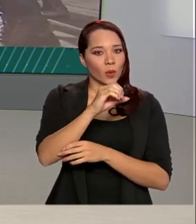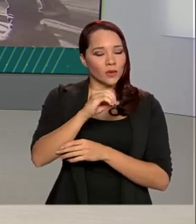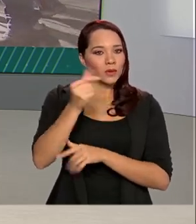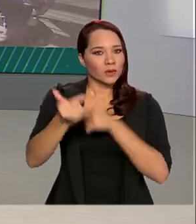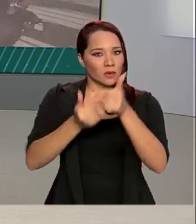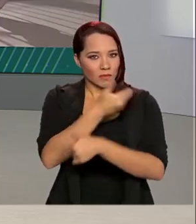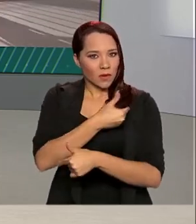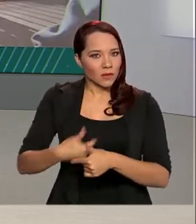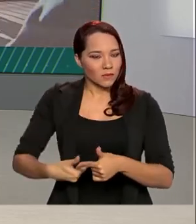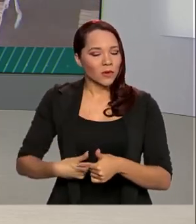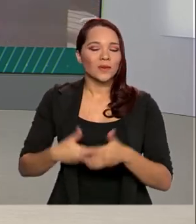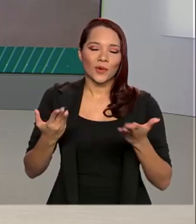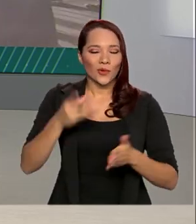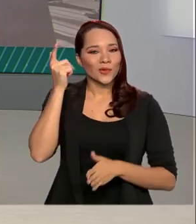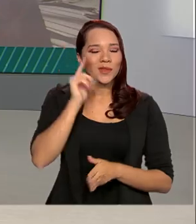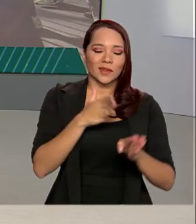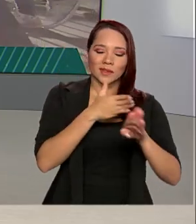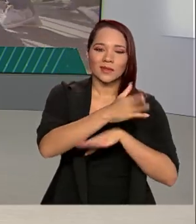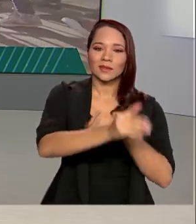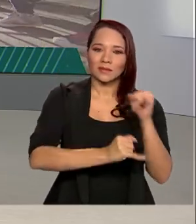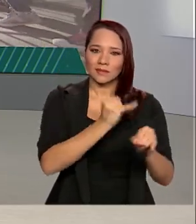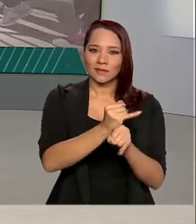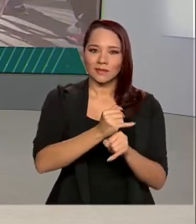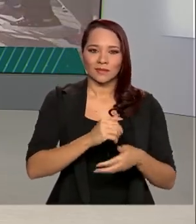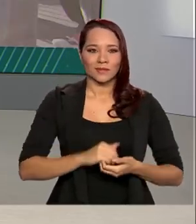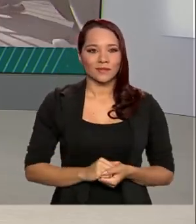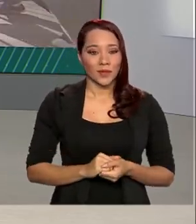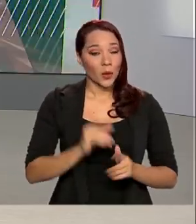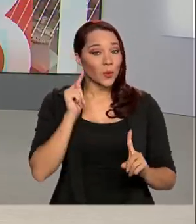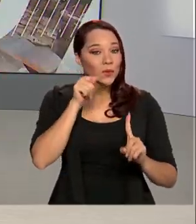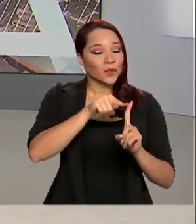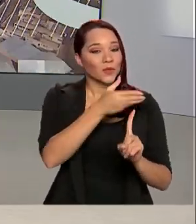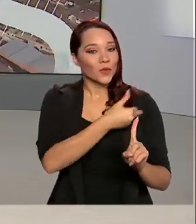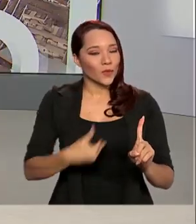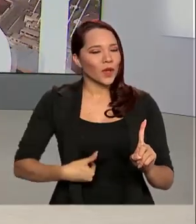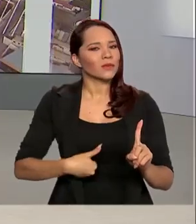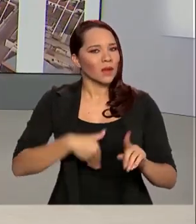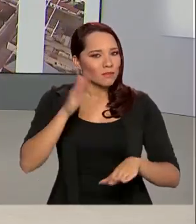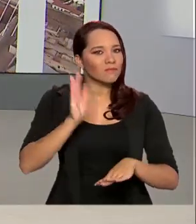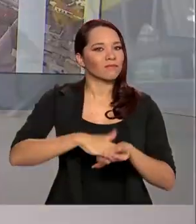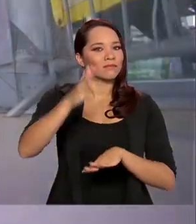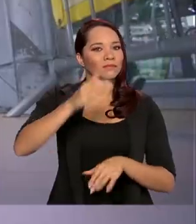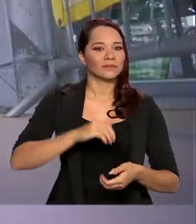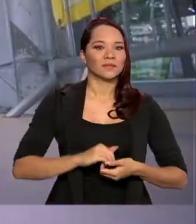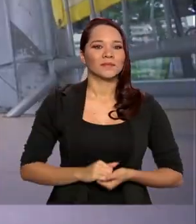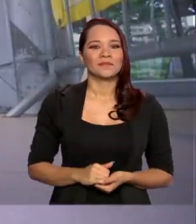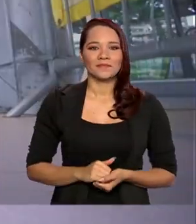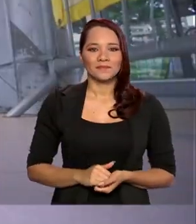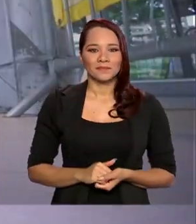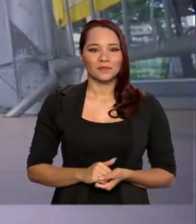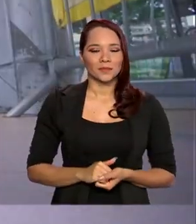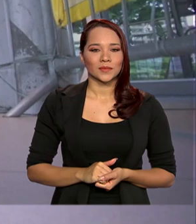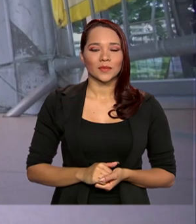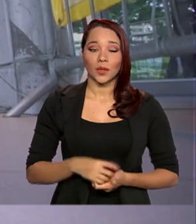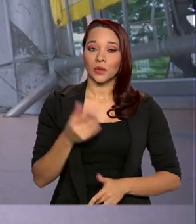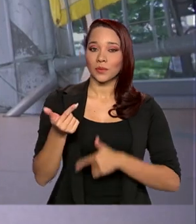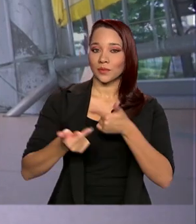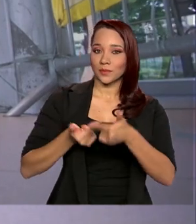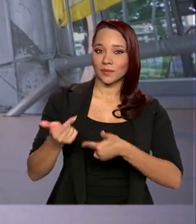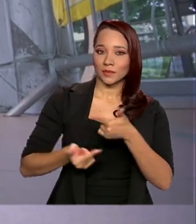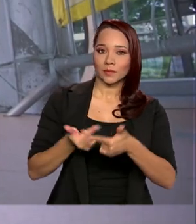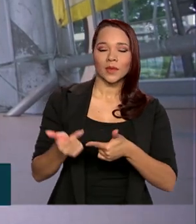públicos se tornaram acessíveis pela internet. E a meta do governo é avançar ainda mais. A prestação de